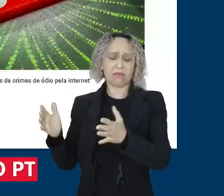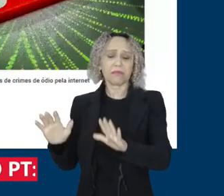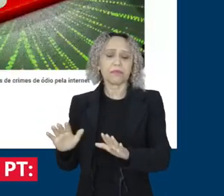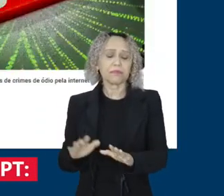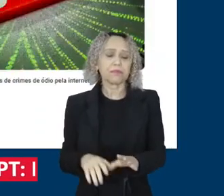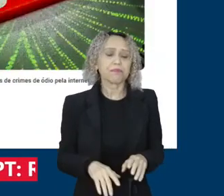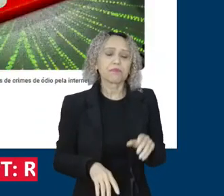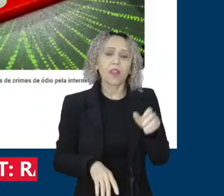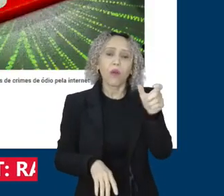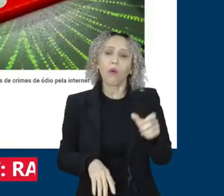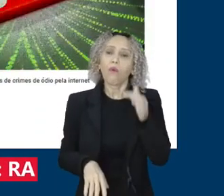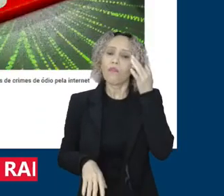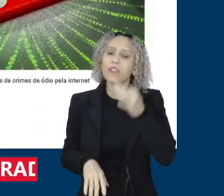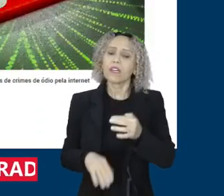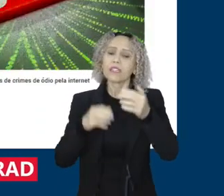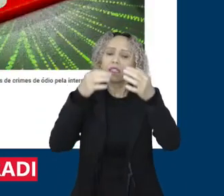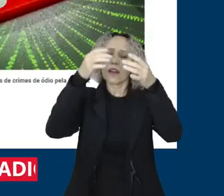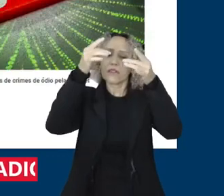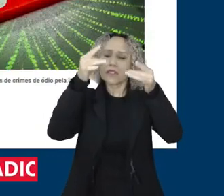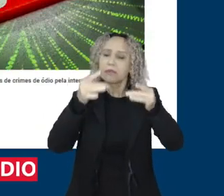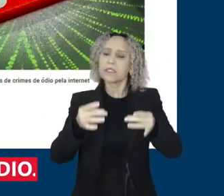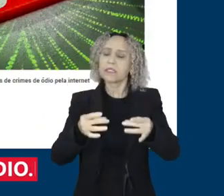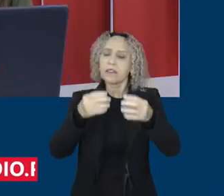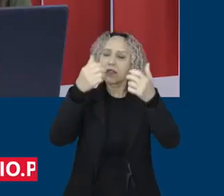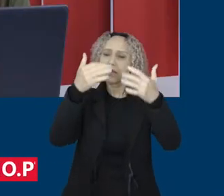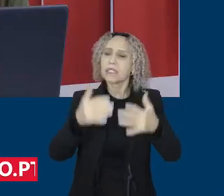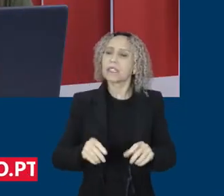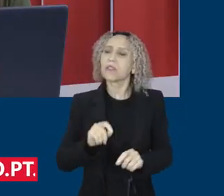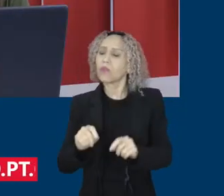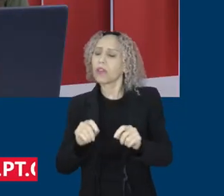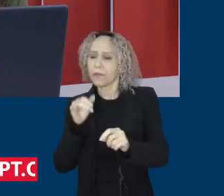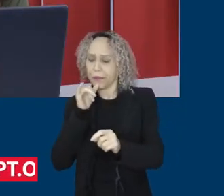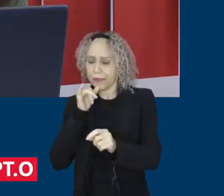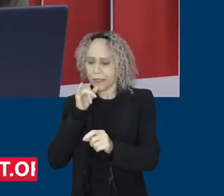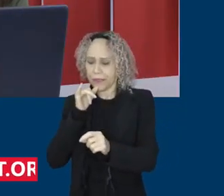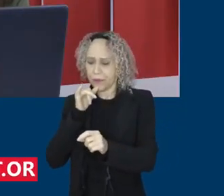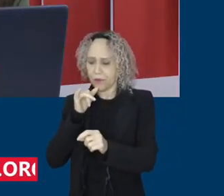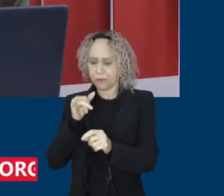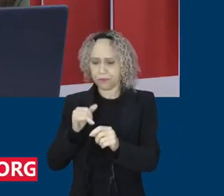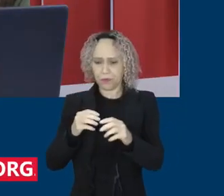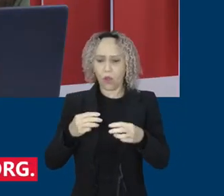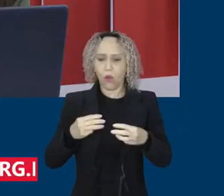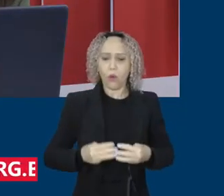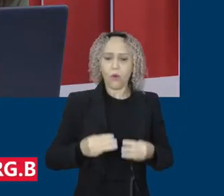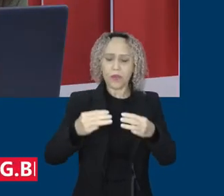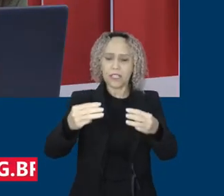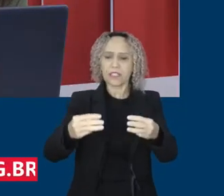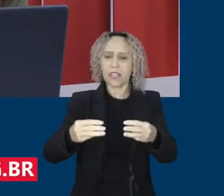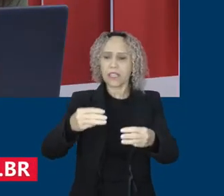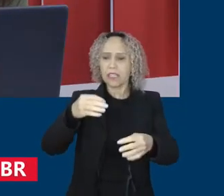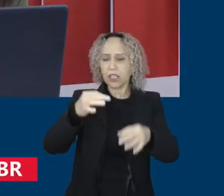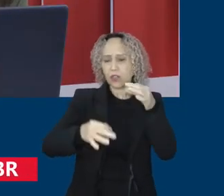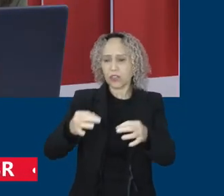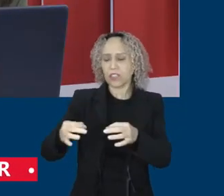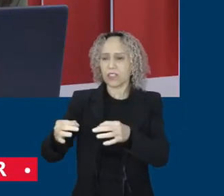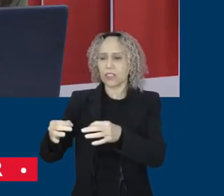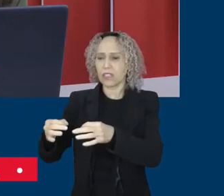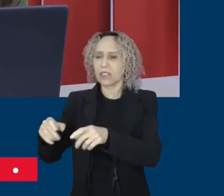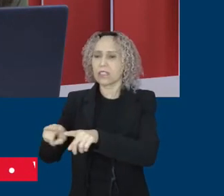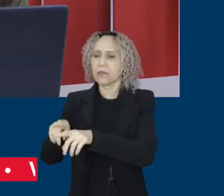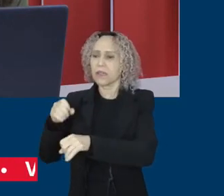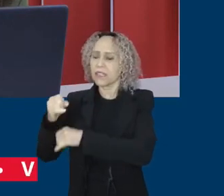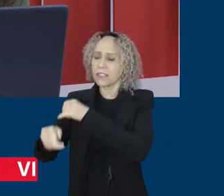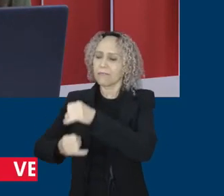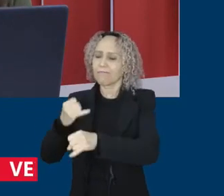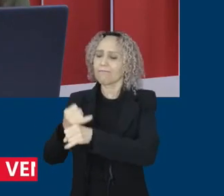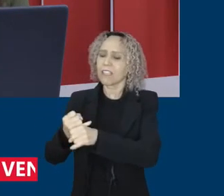em parceria pelo Ministério da Justiça e pela SaferNet aponta que as denúncias de crimes envolvendo discurso de ódio na